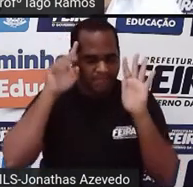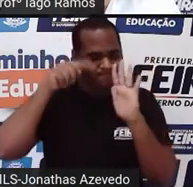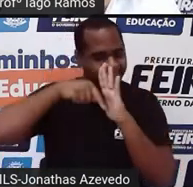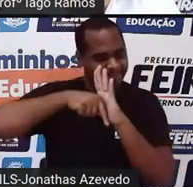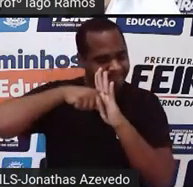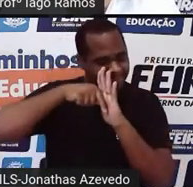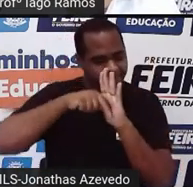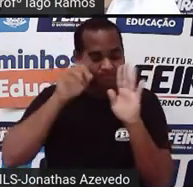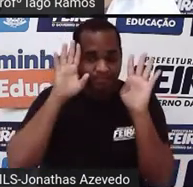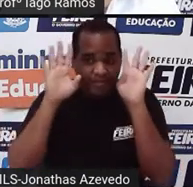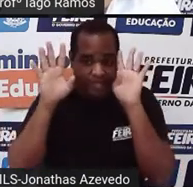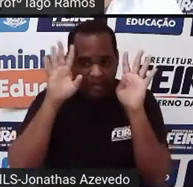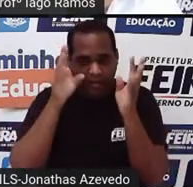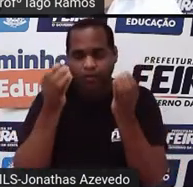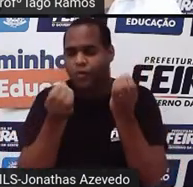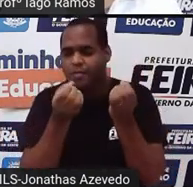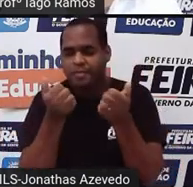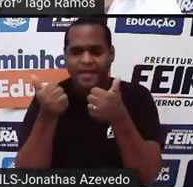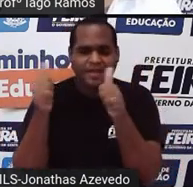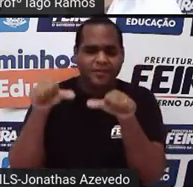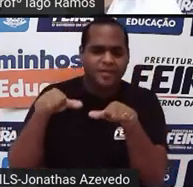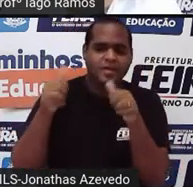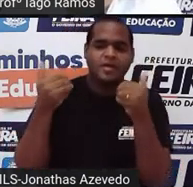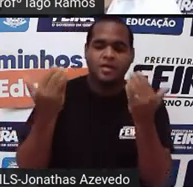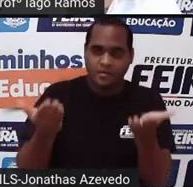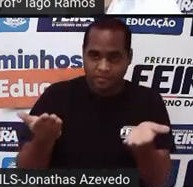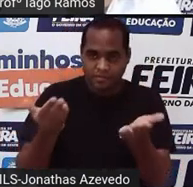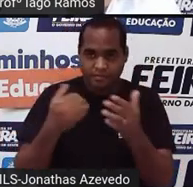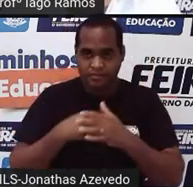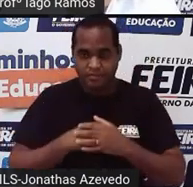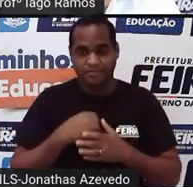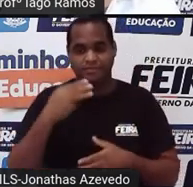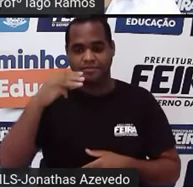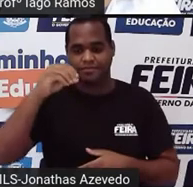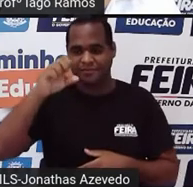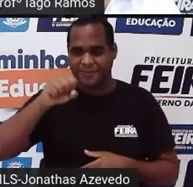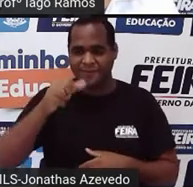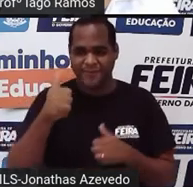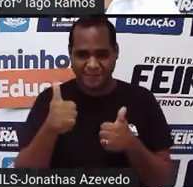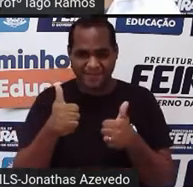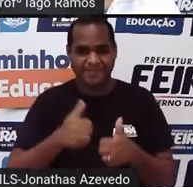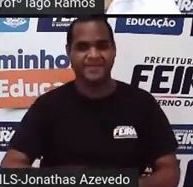fazer uma reflexãozinha, tá bom? E aí eu te dou esse tempinho aqui, ó, de 30 segundos também.